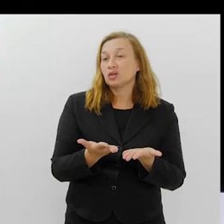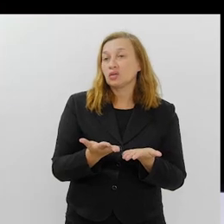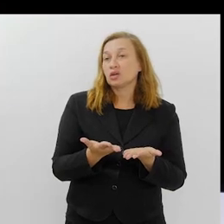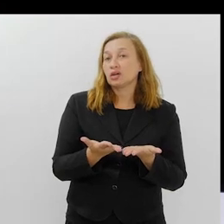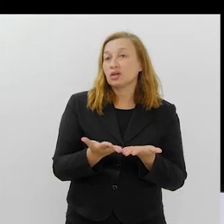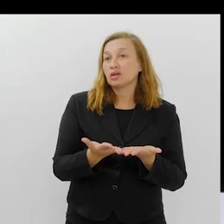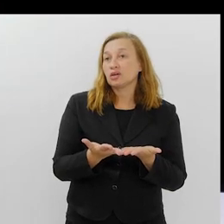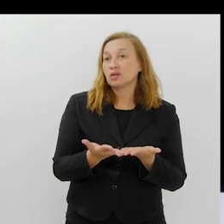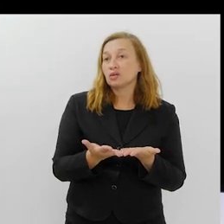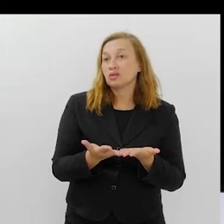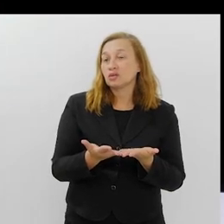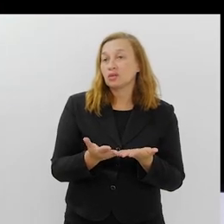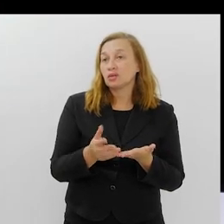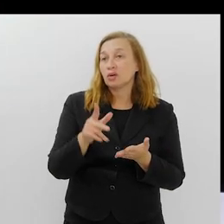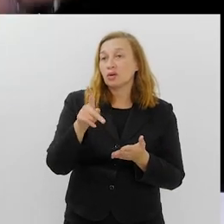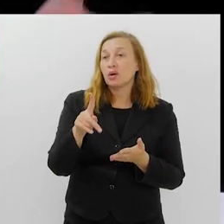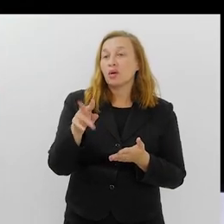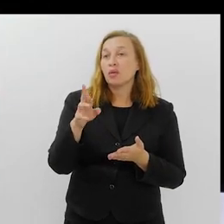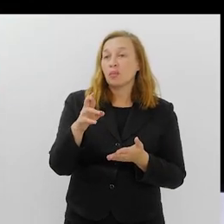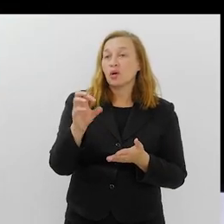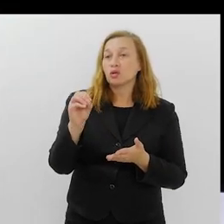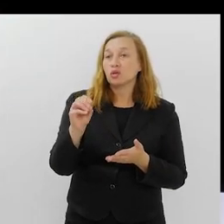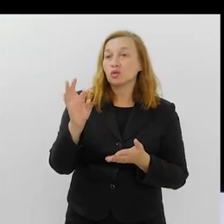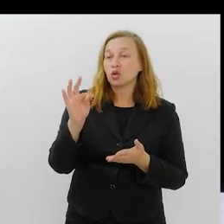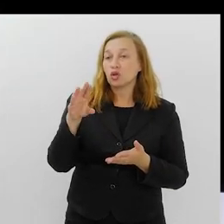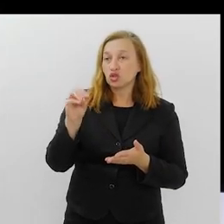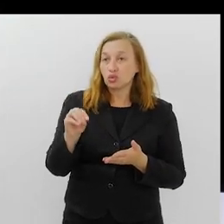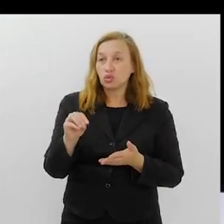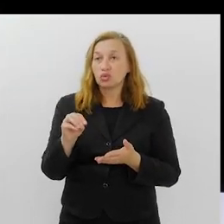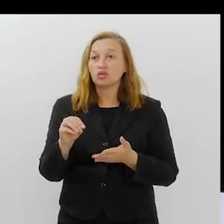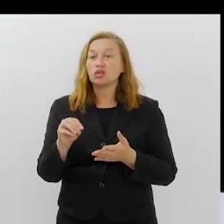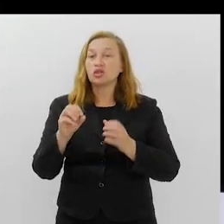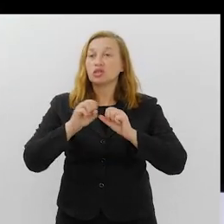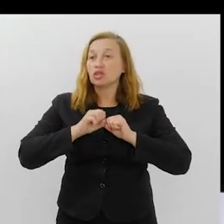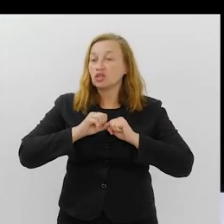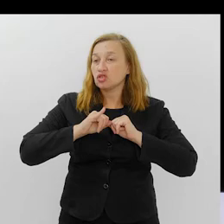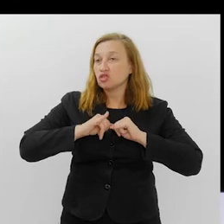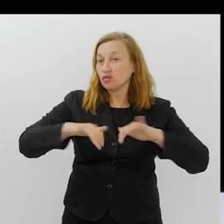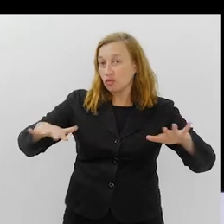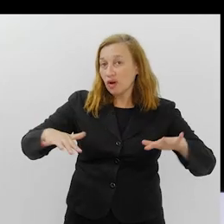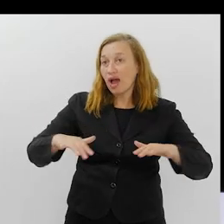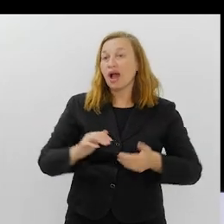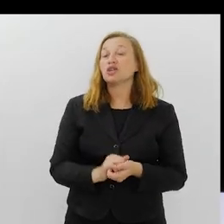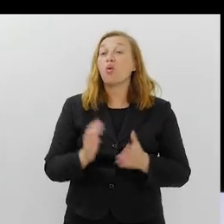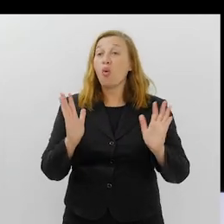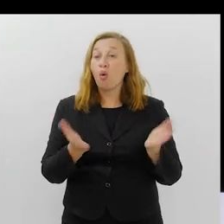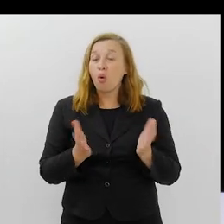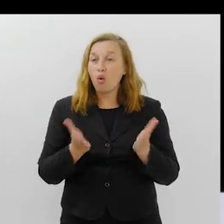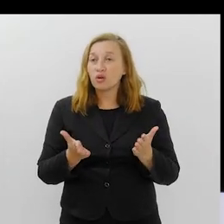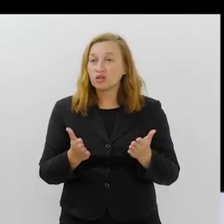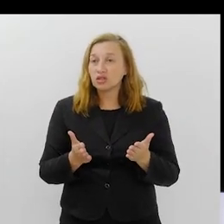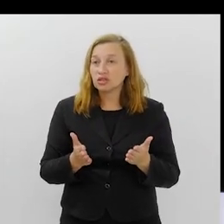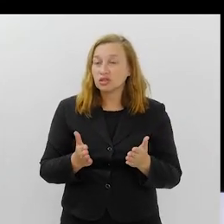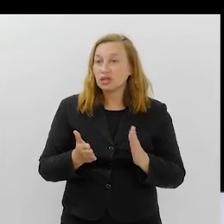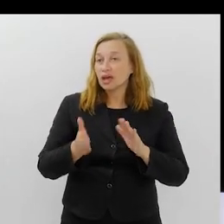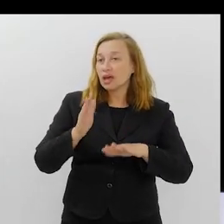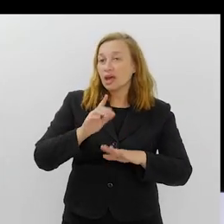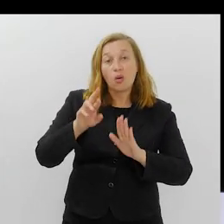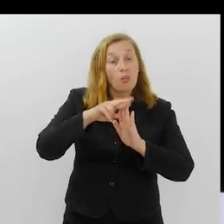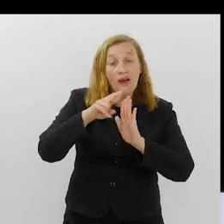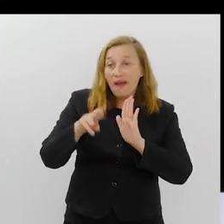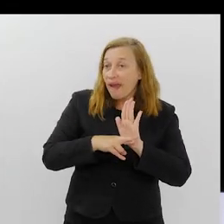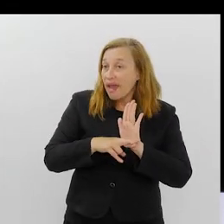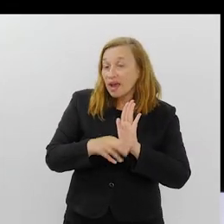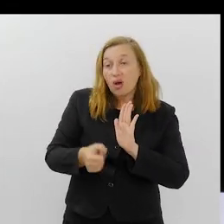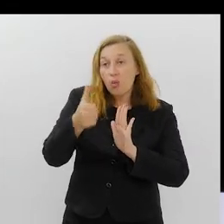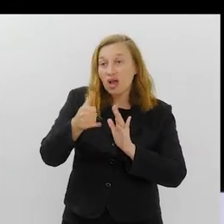os protótipos sendo divulgados, começou com as festas dos protótipos e tal, mas hoje em dia já virou quase uma regra de